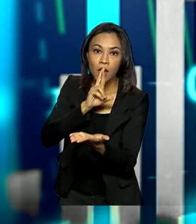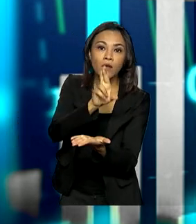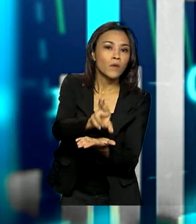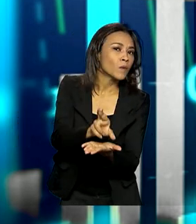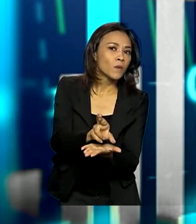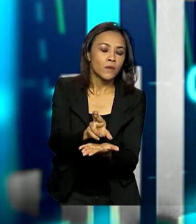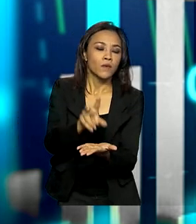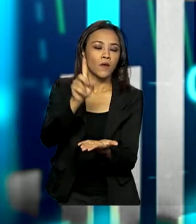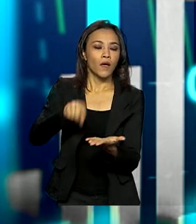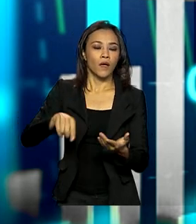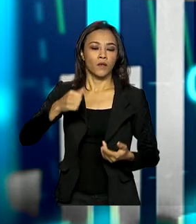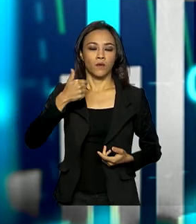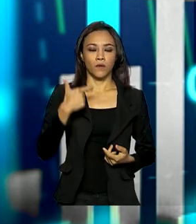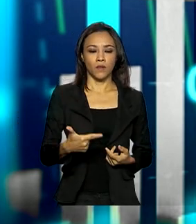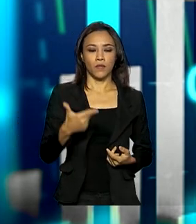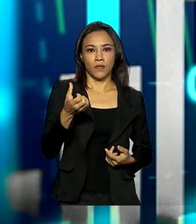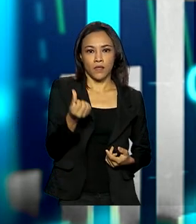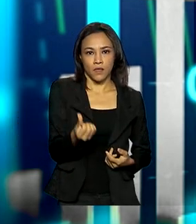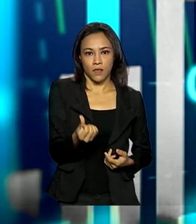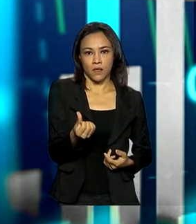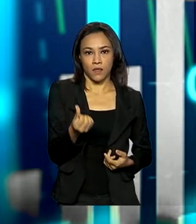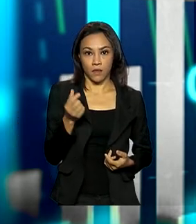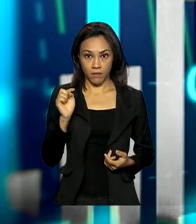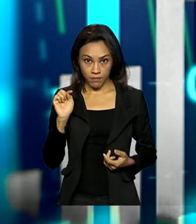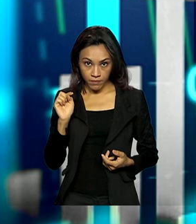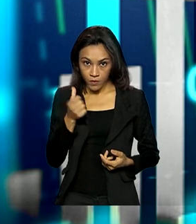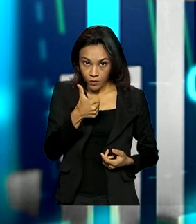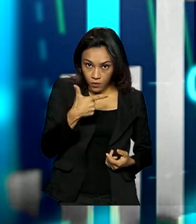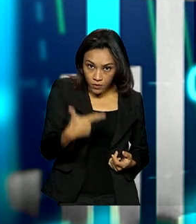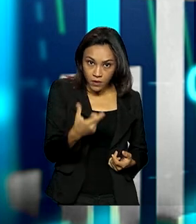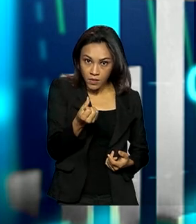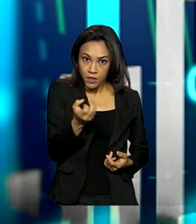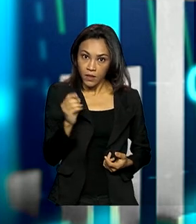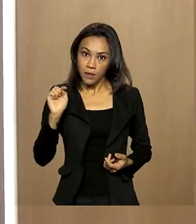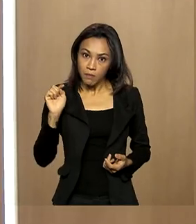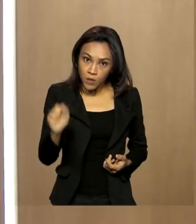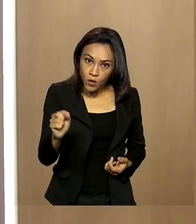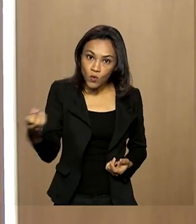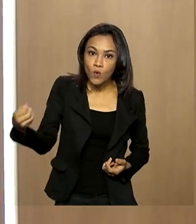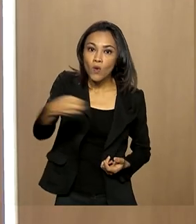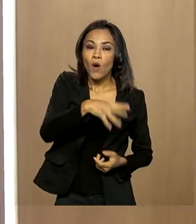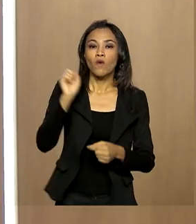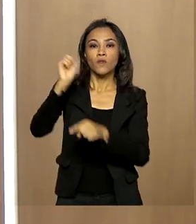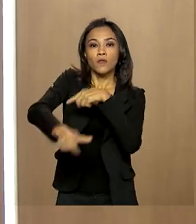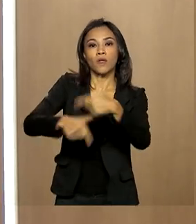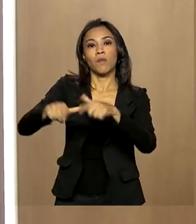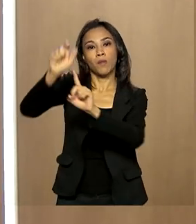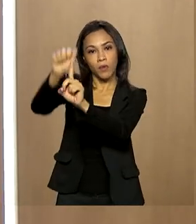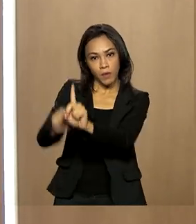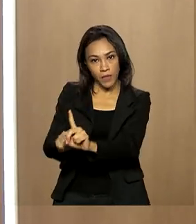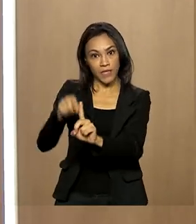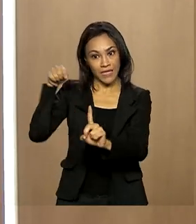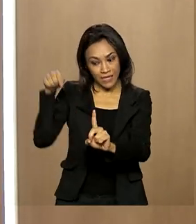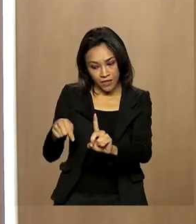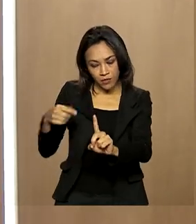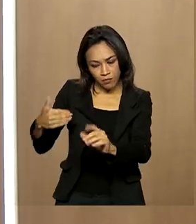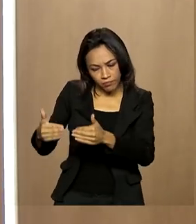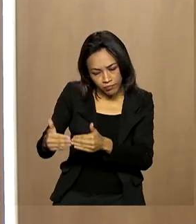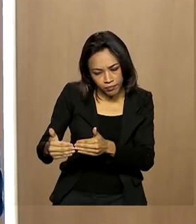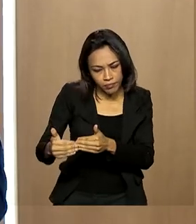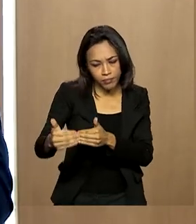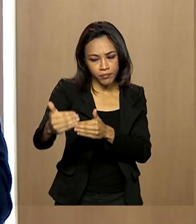média de 260 mil novos postos gerados por mês. E se nós projetarmos esse resultado para até o final do ano,